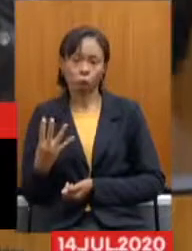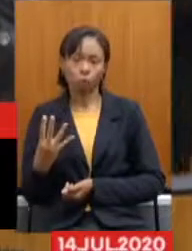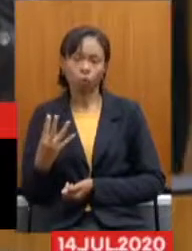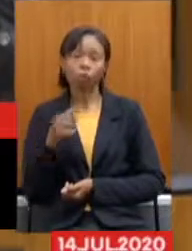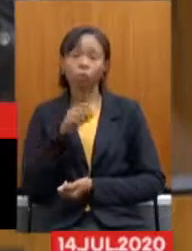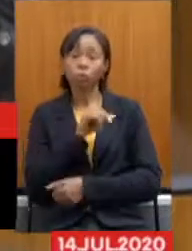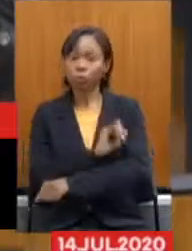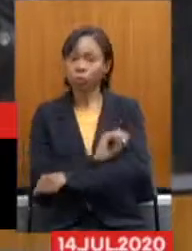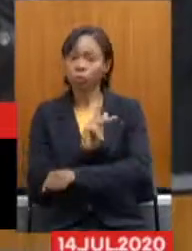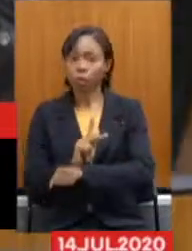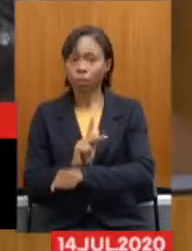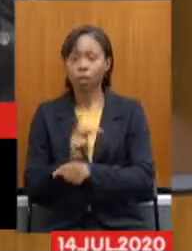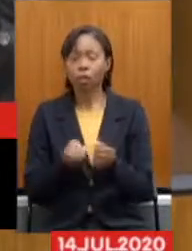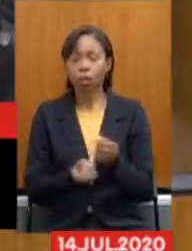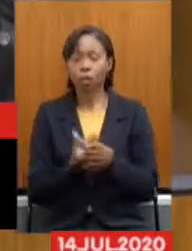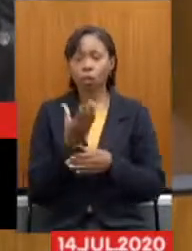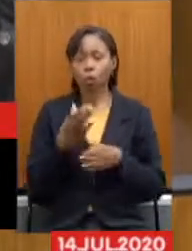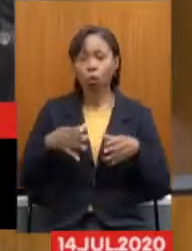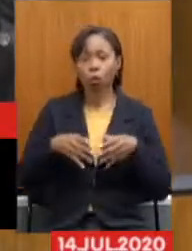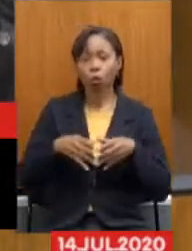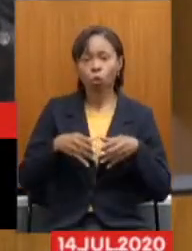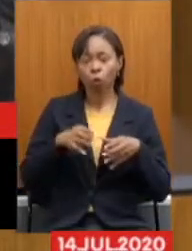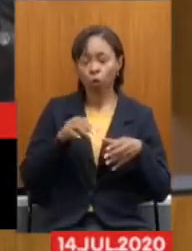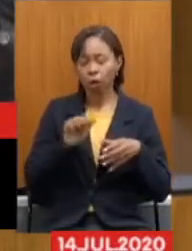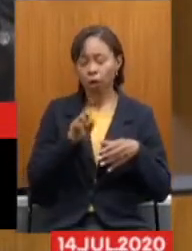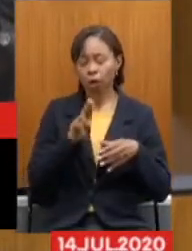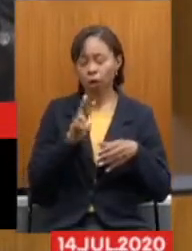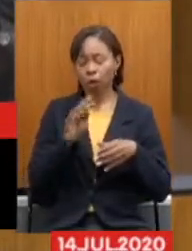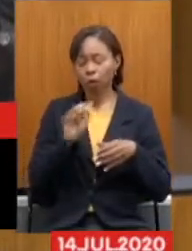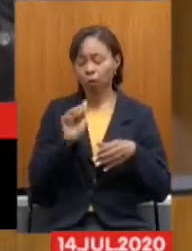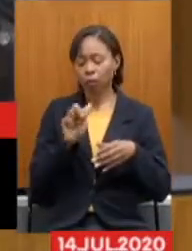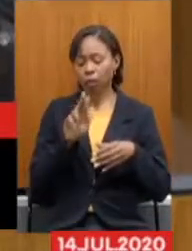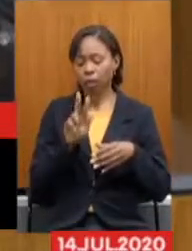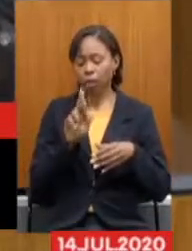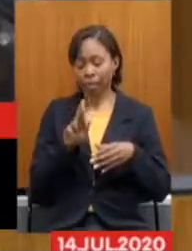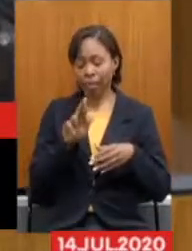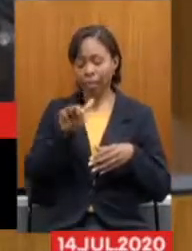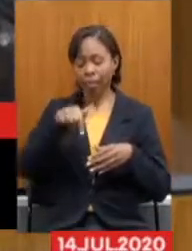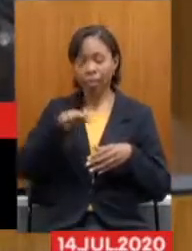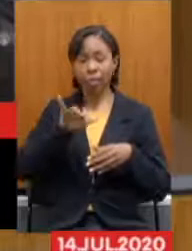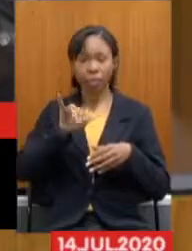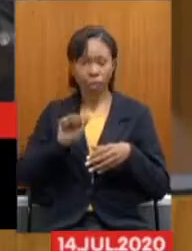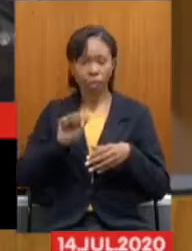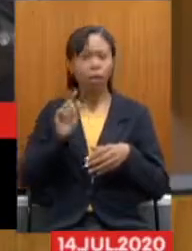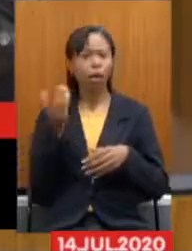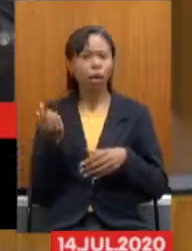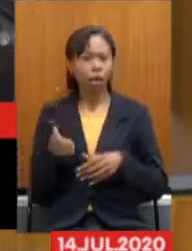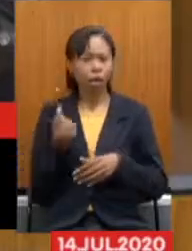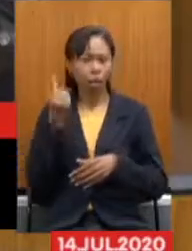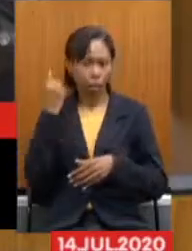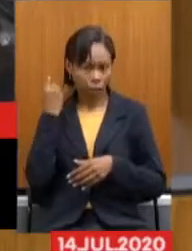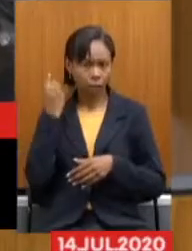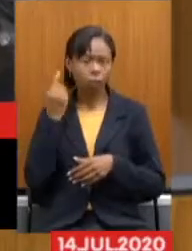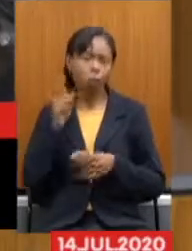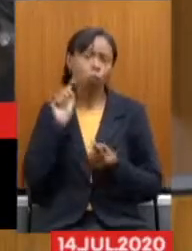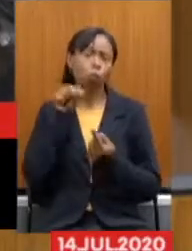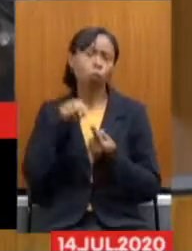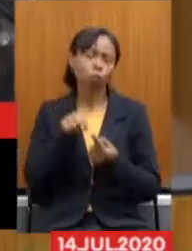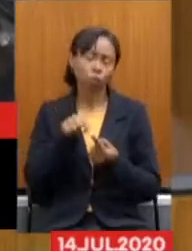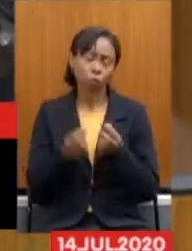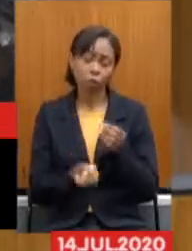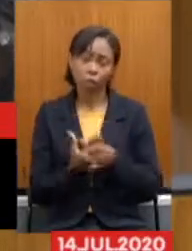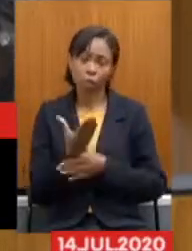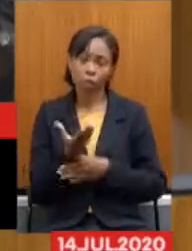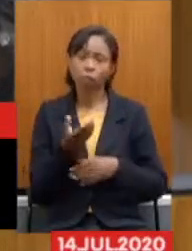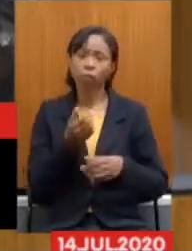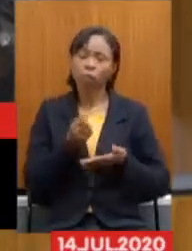se instituiu Como autarquia E a finalidade Originária do Ipseng Ele foi criado Para garantir